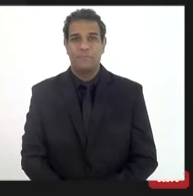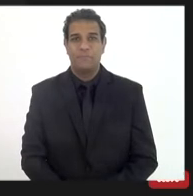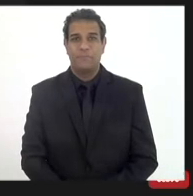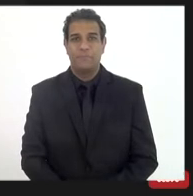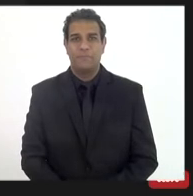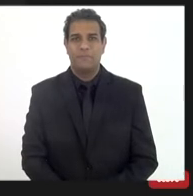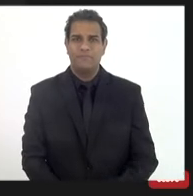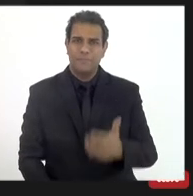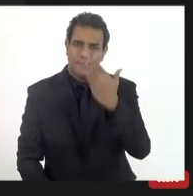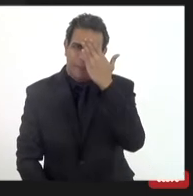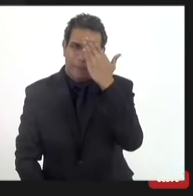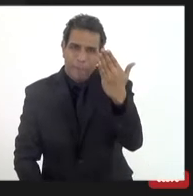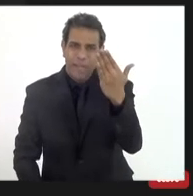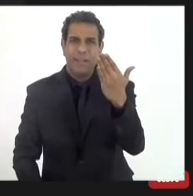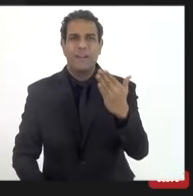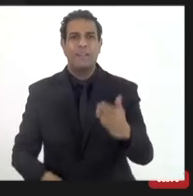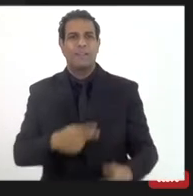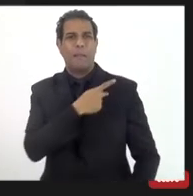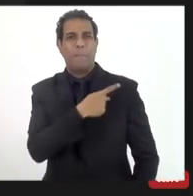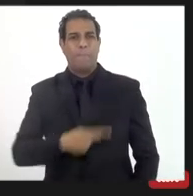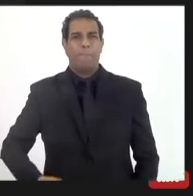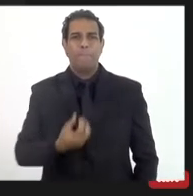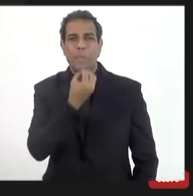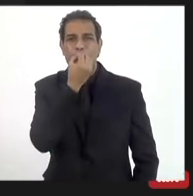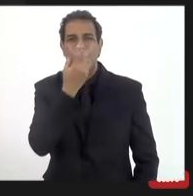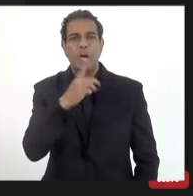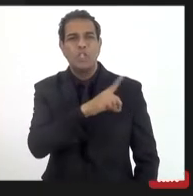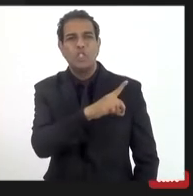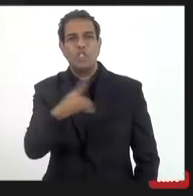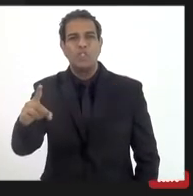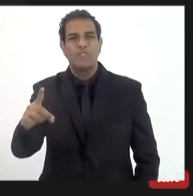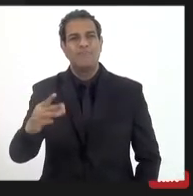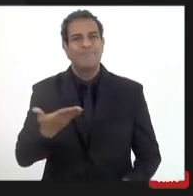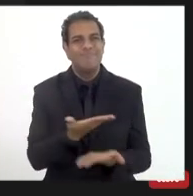Obrigado, presidente. Bom dia a todos. De novo,